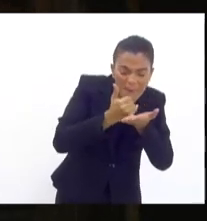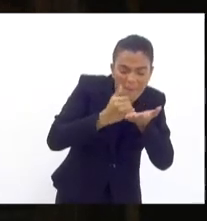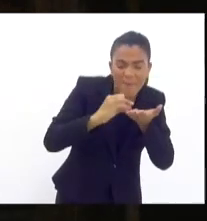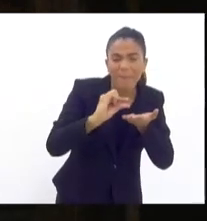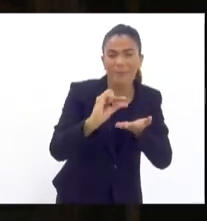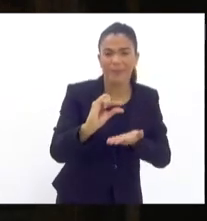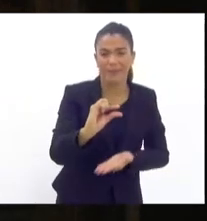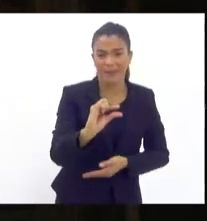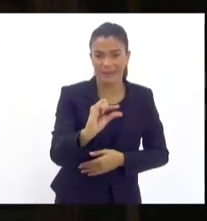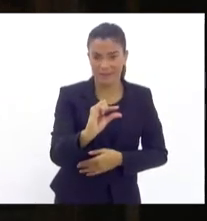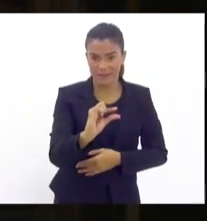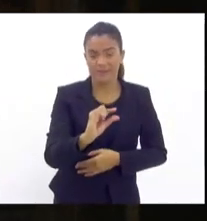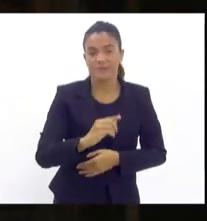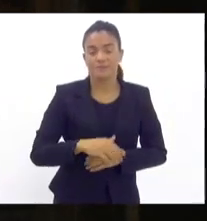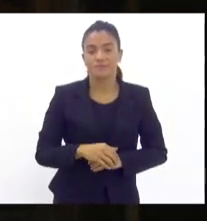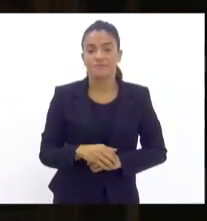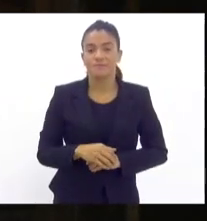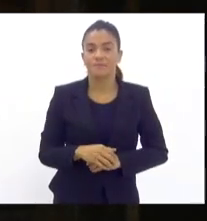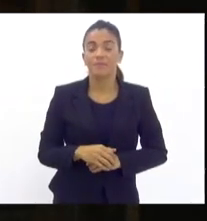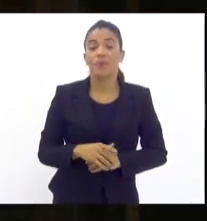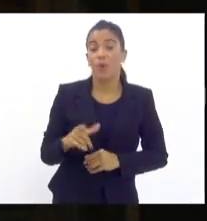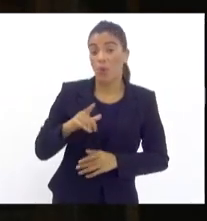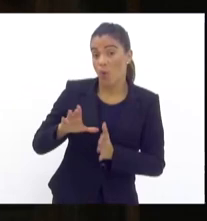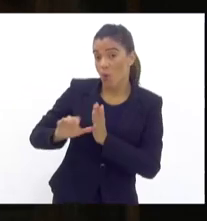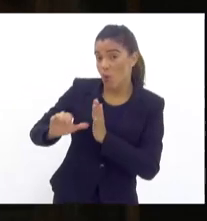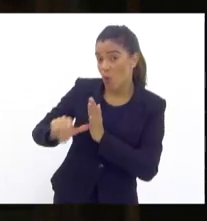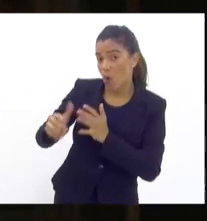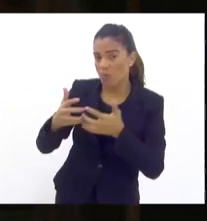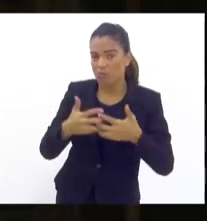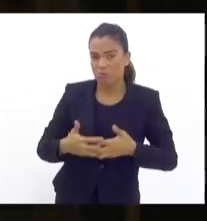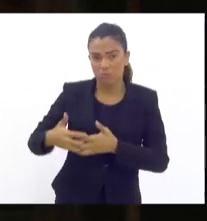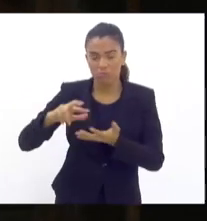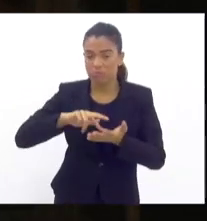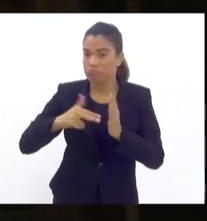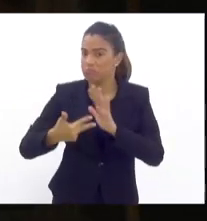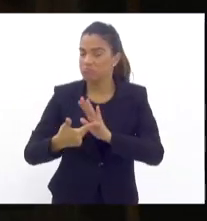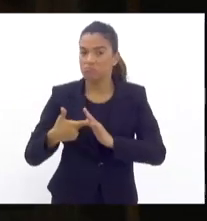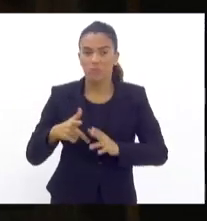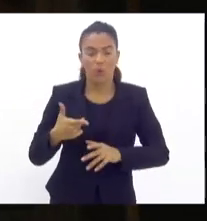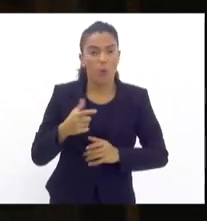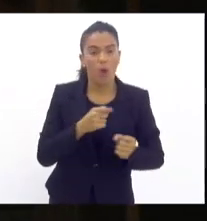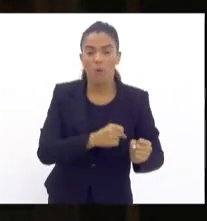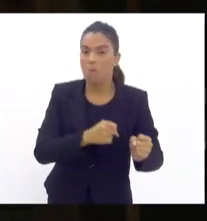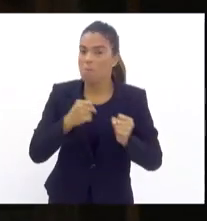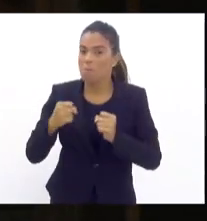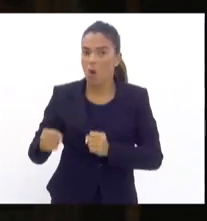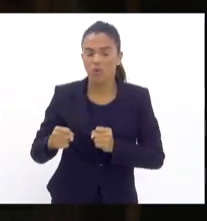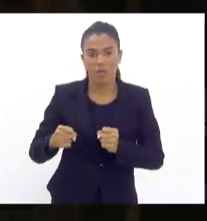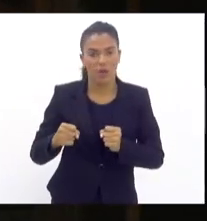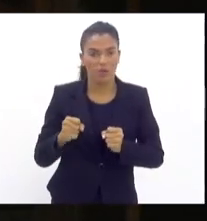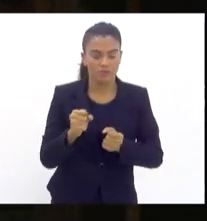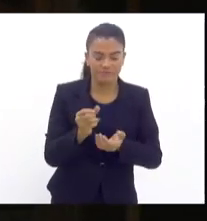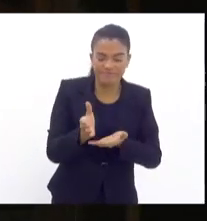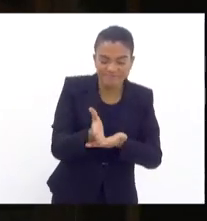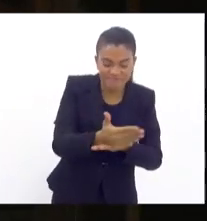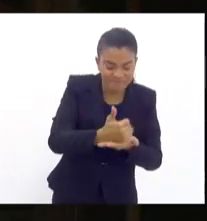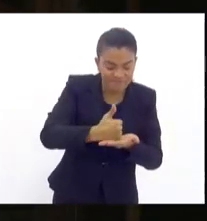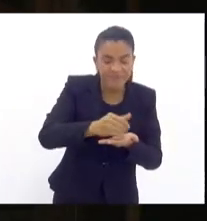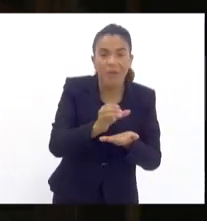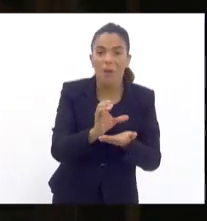praticados por aquelas organizações criminosas. O roubo de carga, hoje, representa uma poderosa fatia dessas facções.